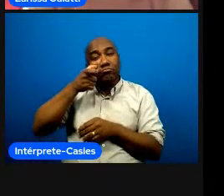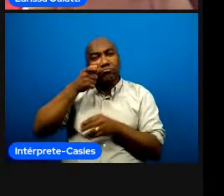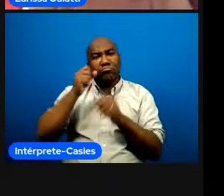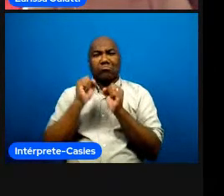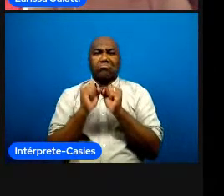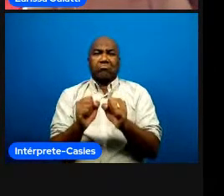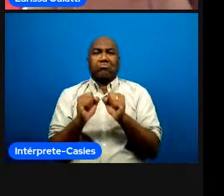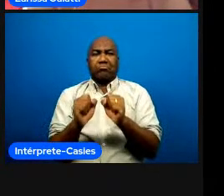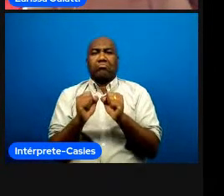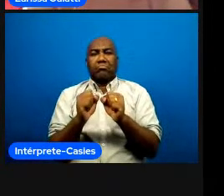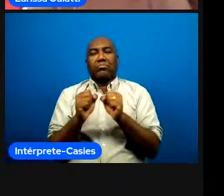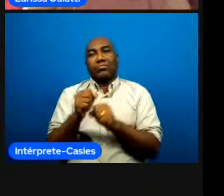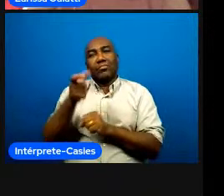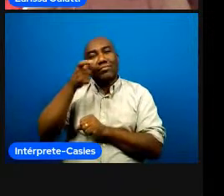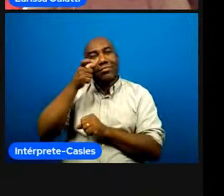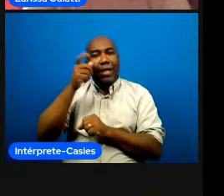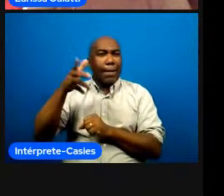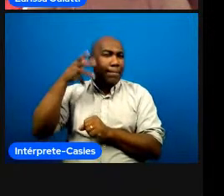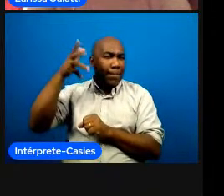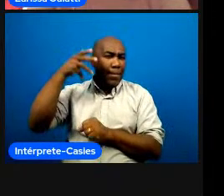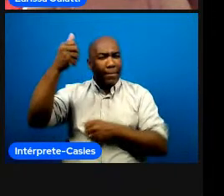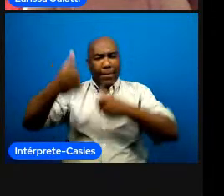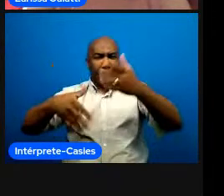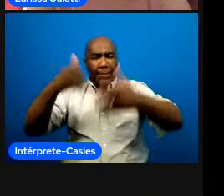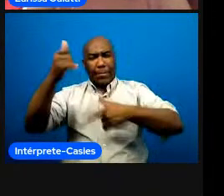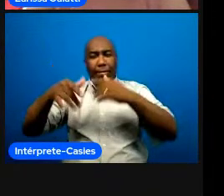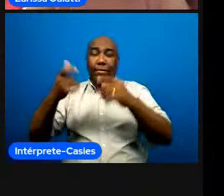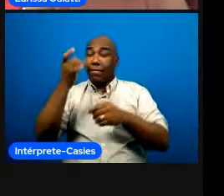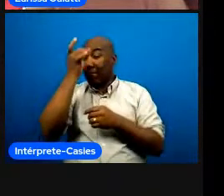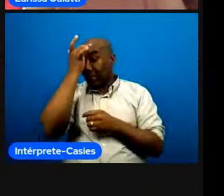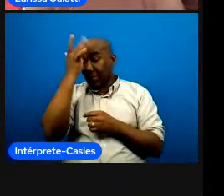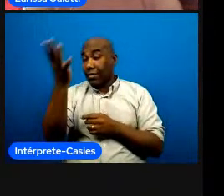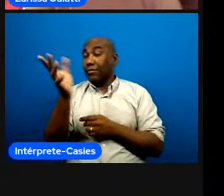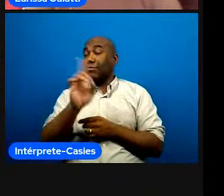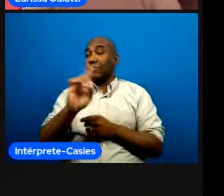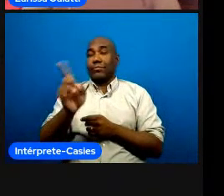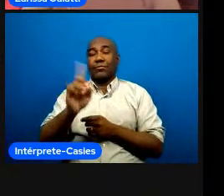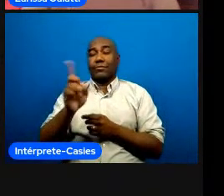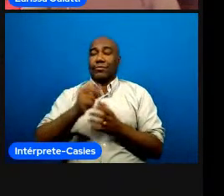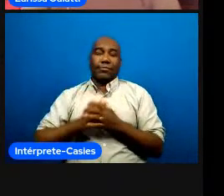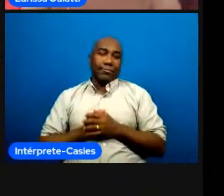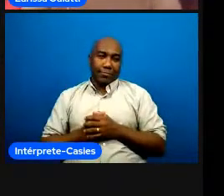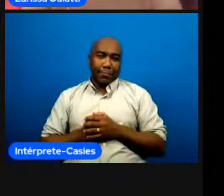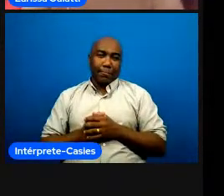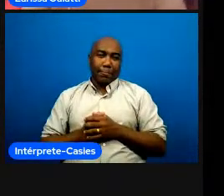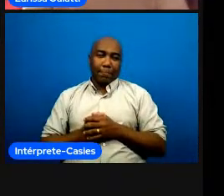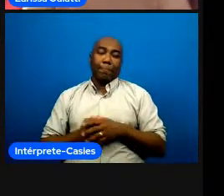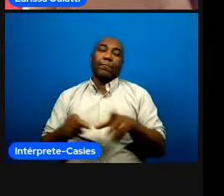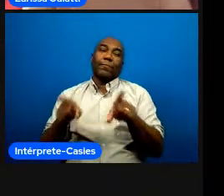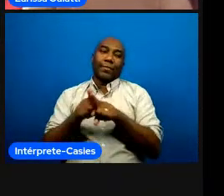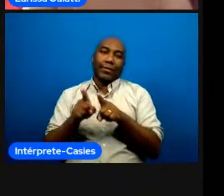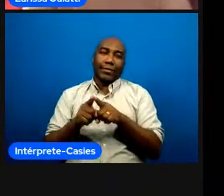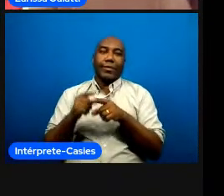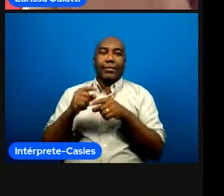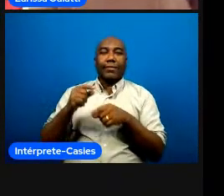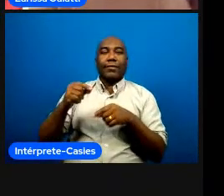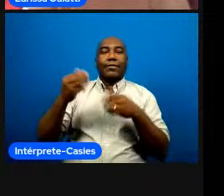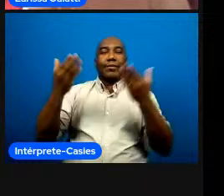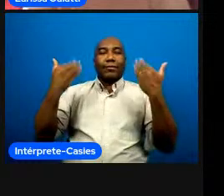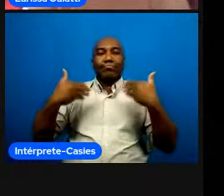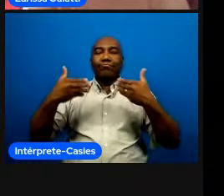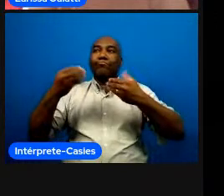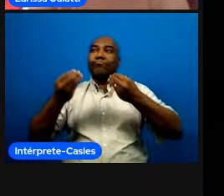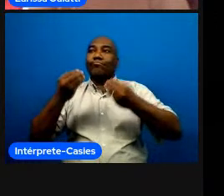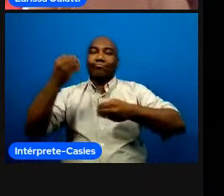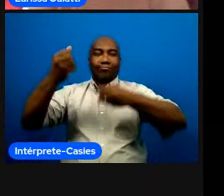um processo muito intenso né e não é fácil também a gente se se abrir mão das nossas certezas e